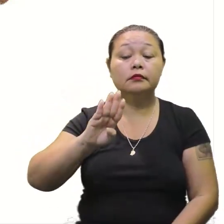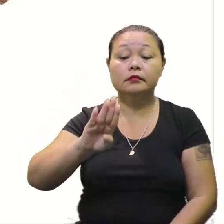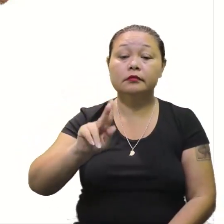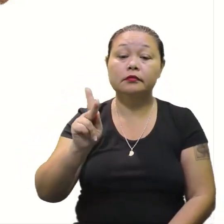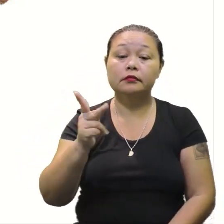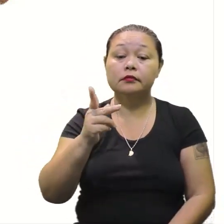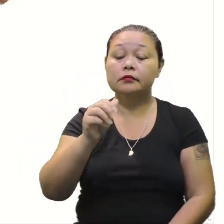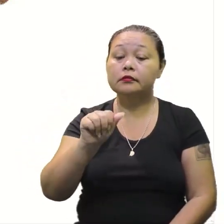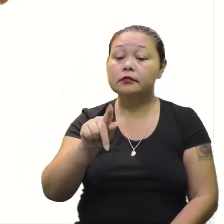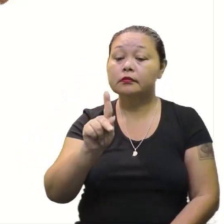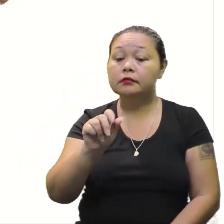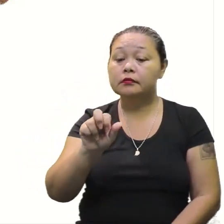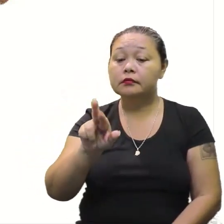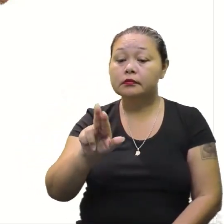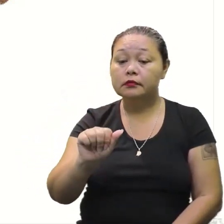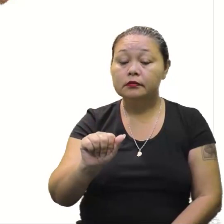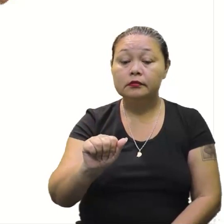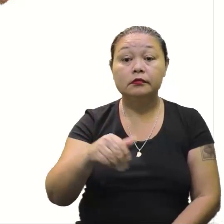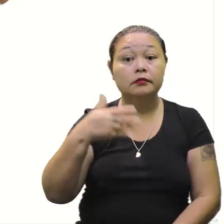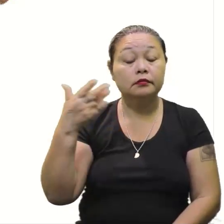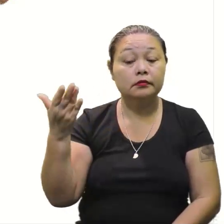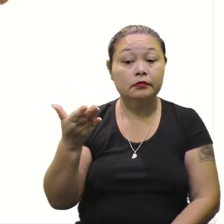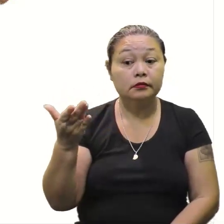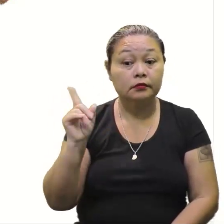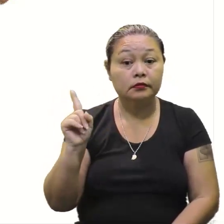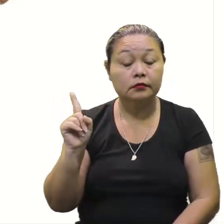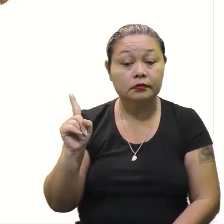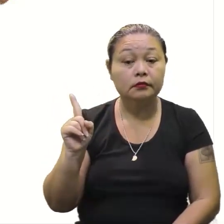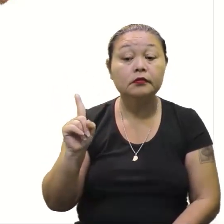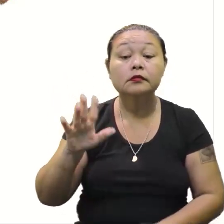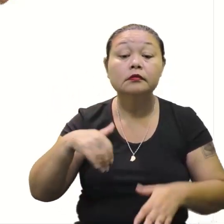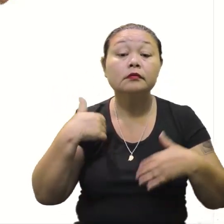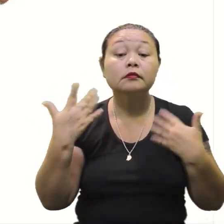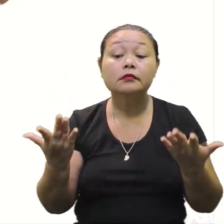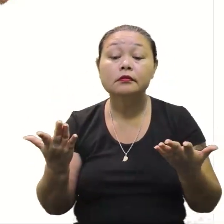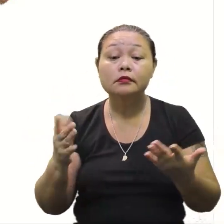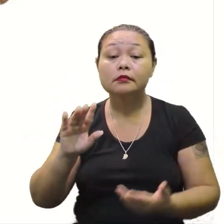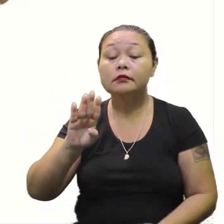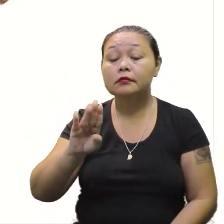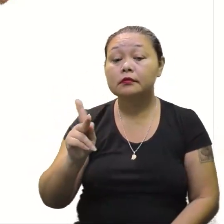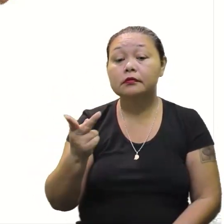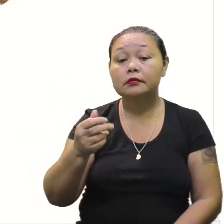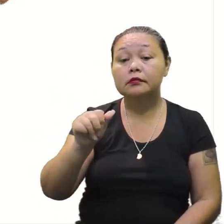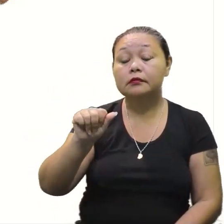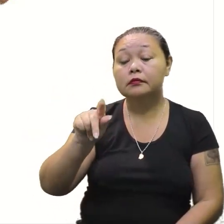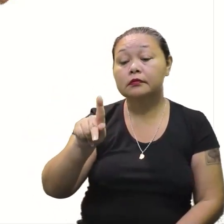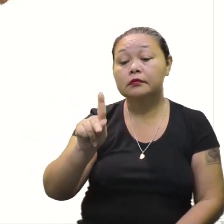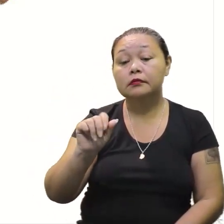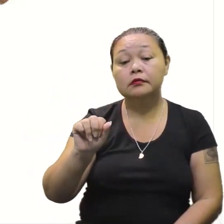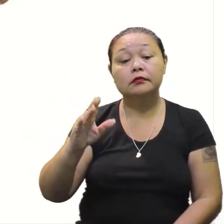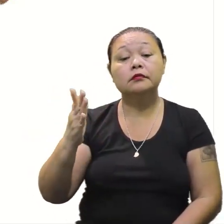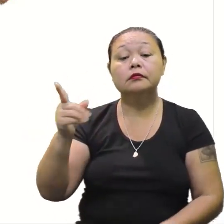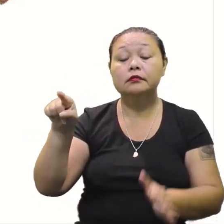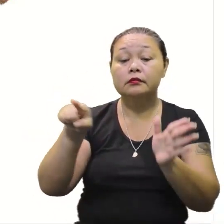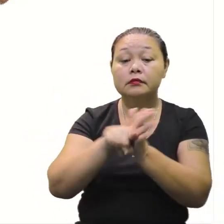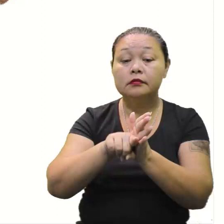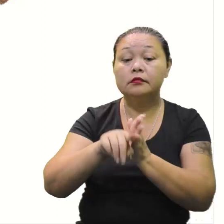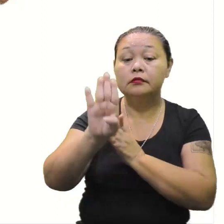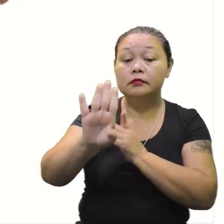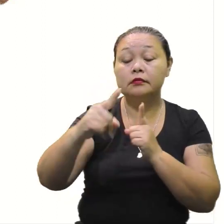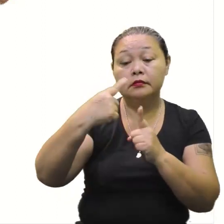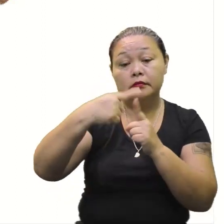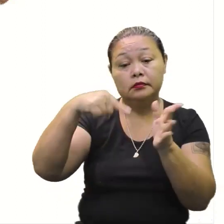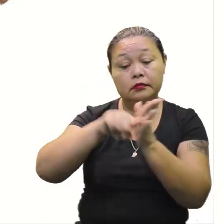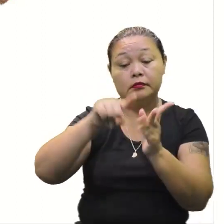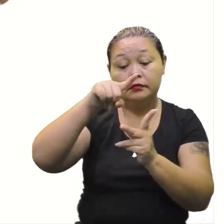fórmula de Bhaskara. E agora que são elas, hein? E qual é a fórmula de Bhaskara? Menos B, mais